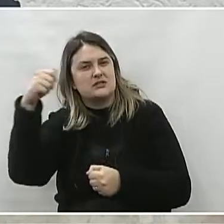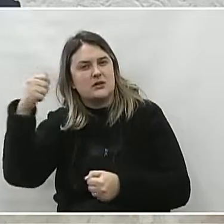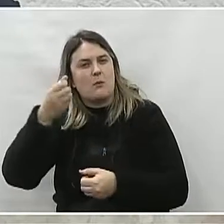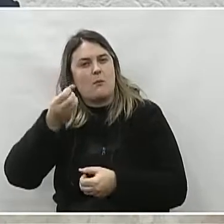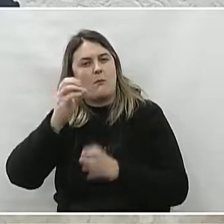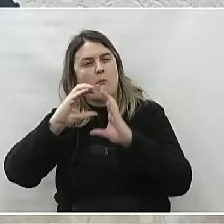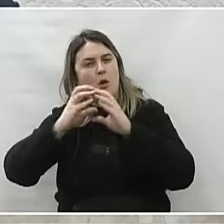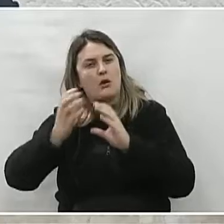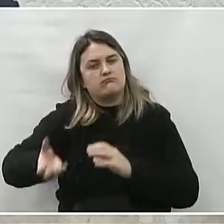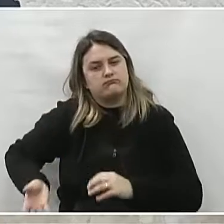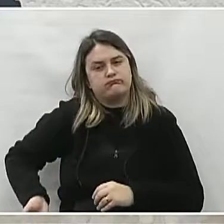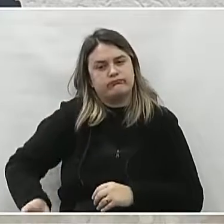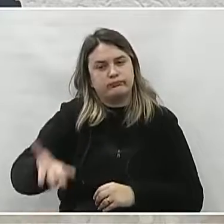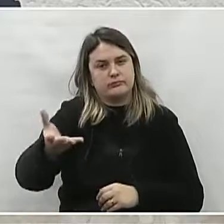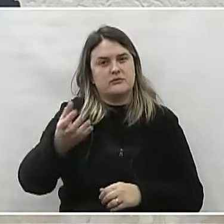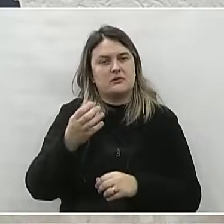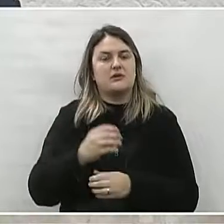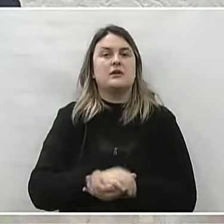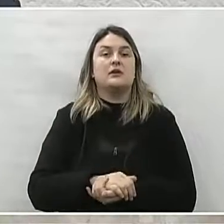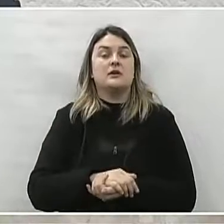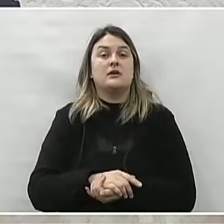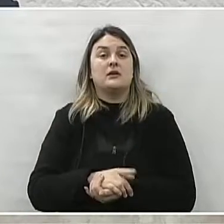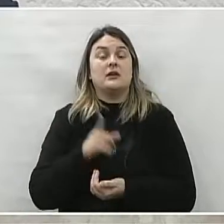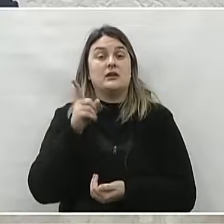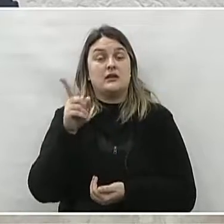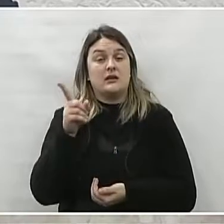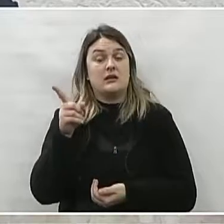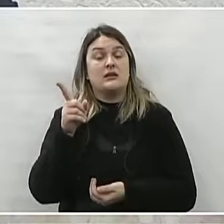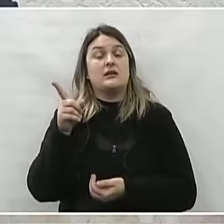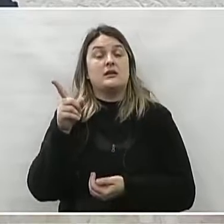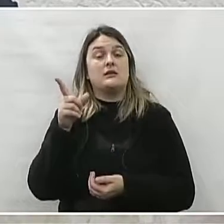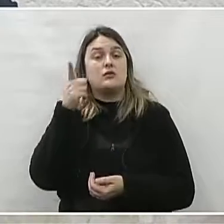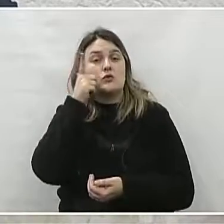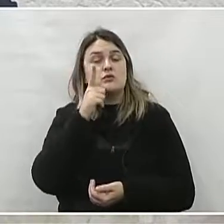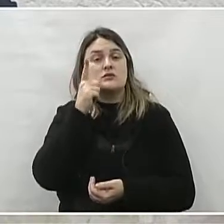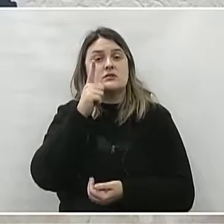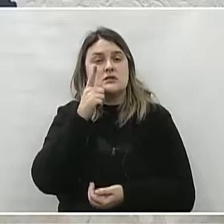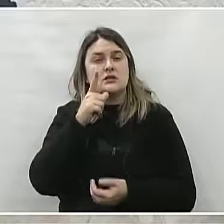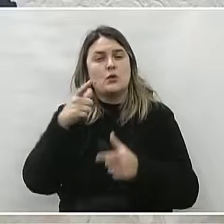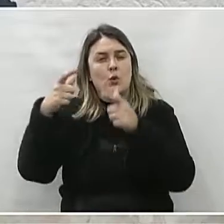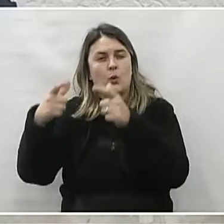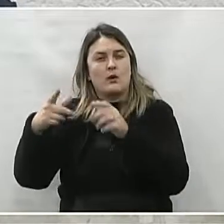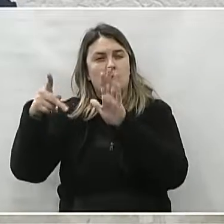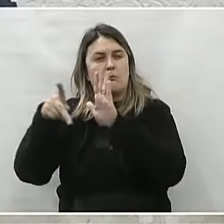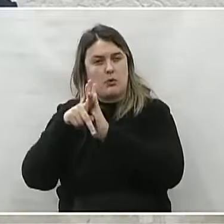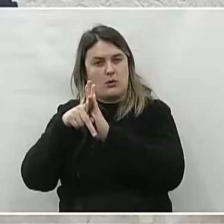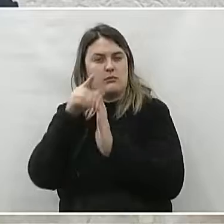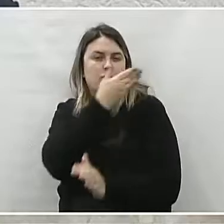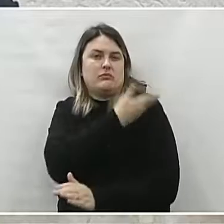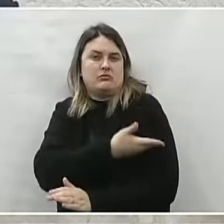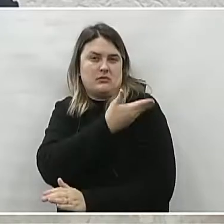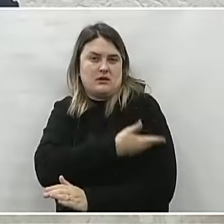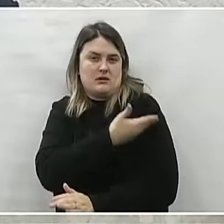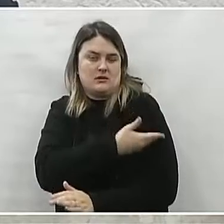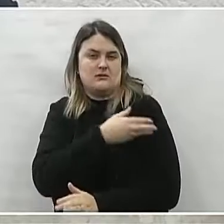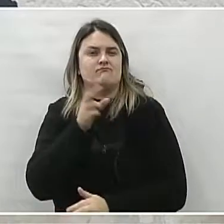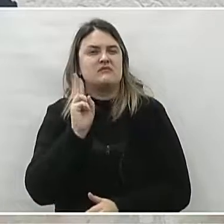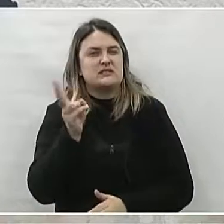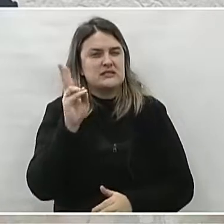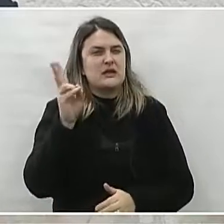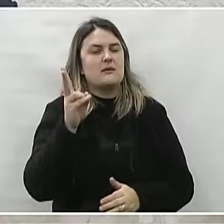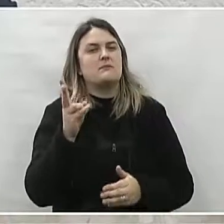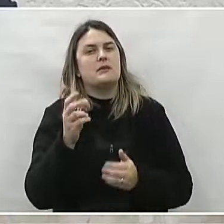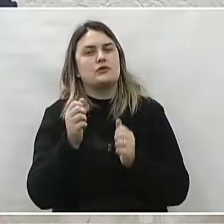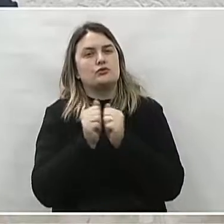nos anos 80, a qual teve a sua sede em nossas cidades até a década de 90. Levava sua